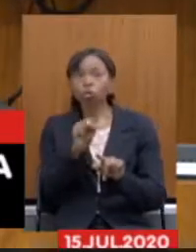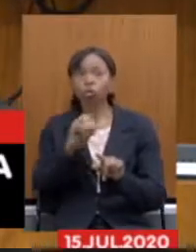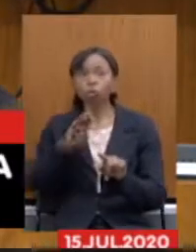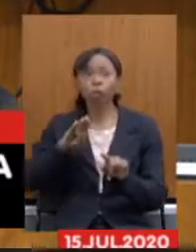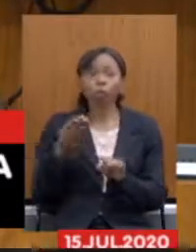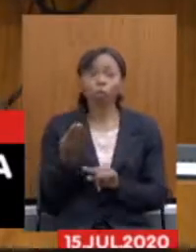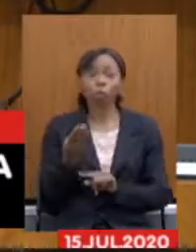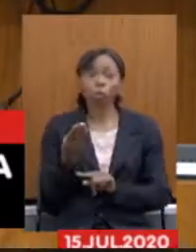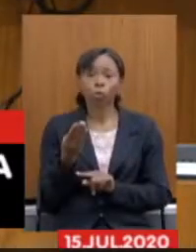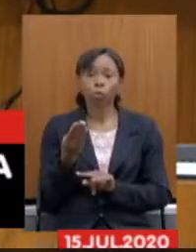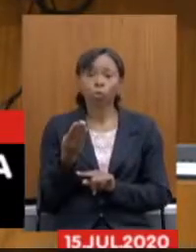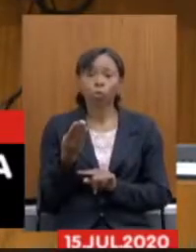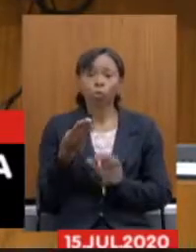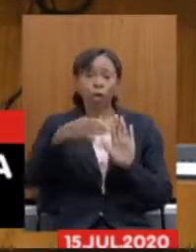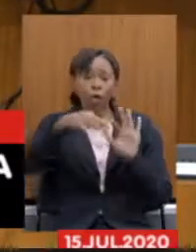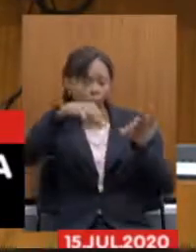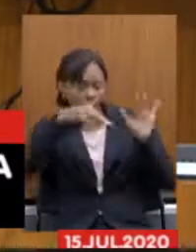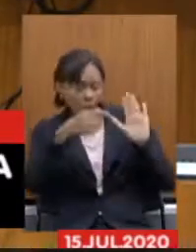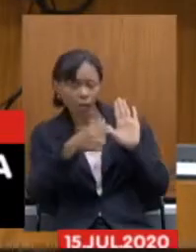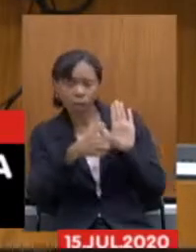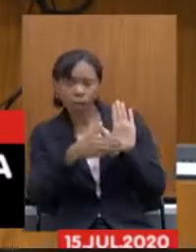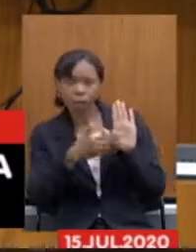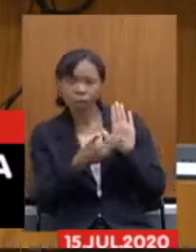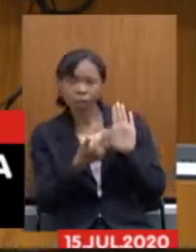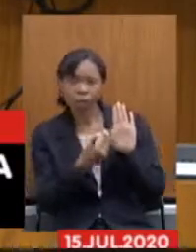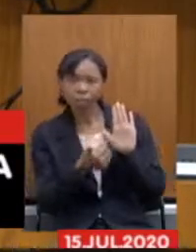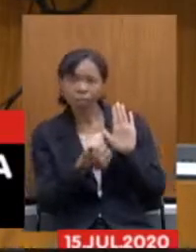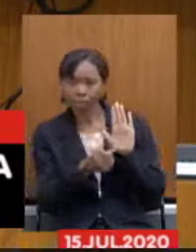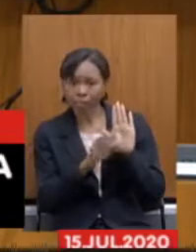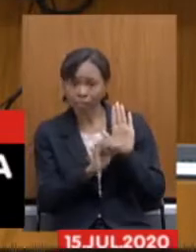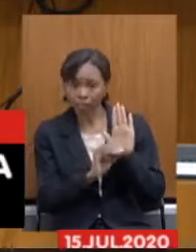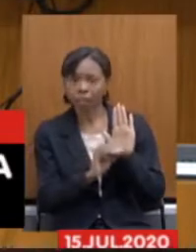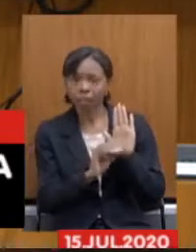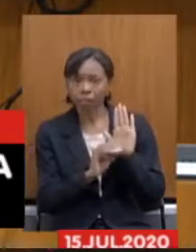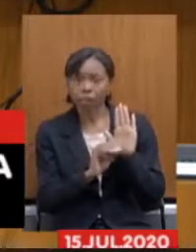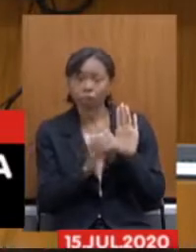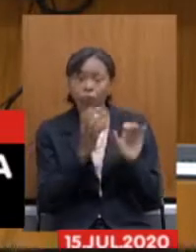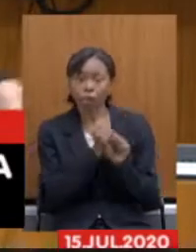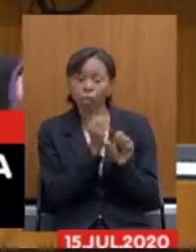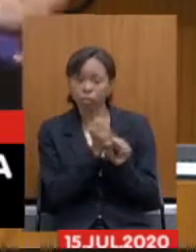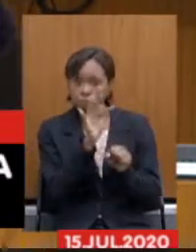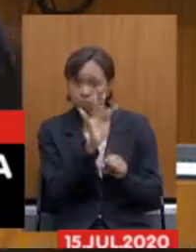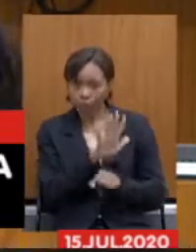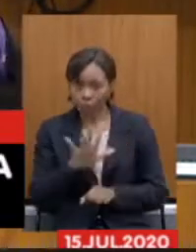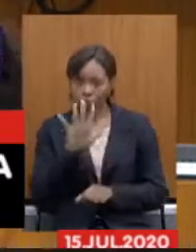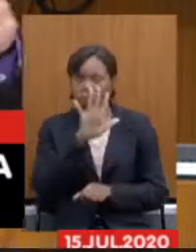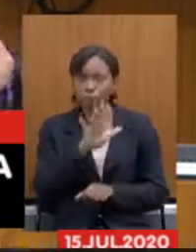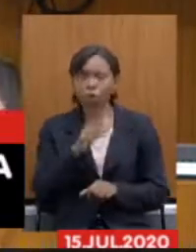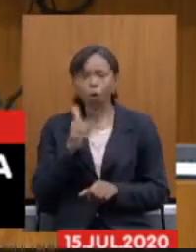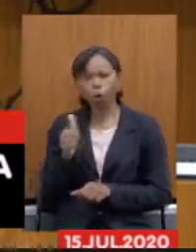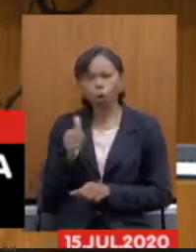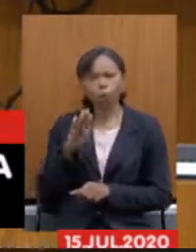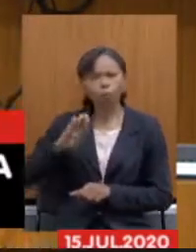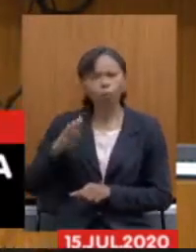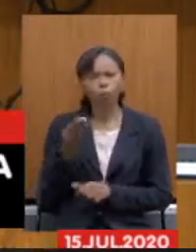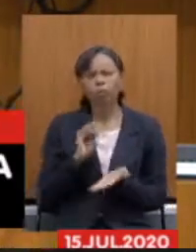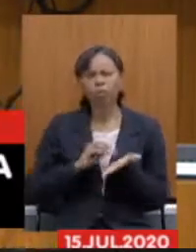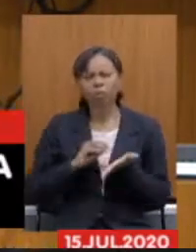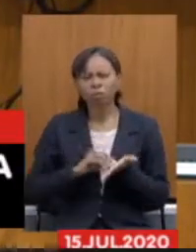que está lá na página 70 do diagnóstico de Minas Gerais no Tesouro Nacional esses 11 bilhões restantes